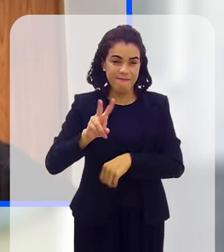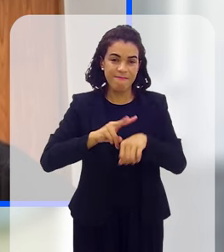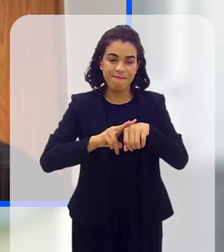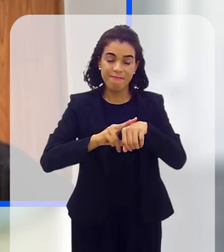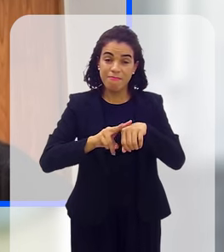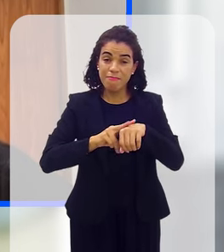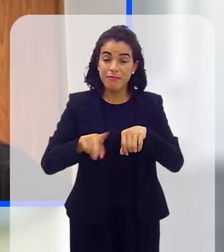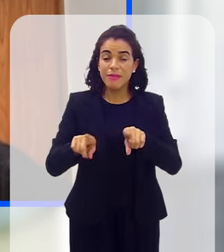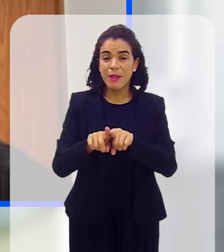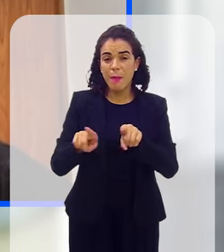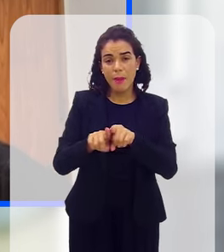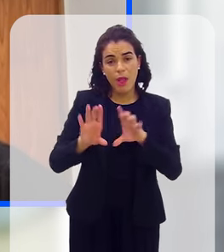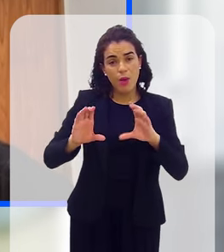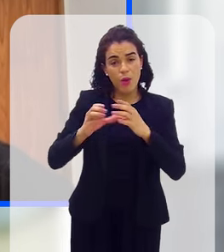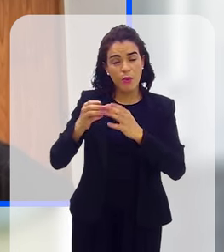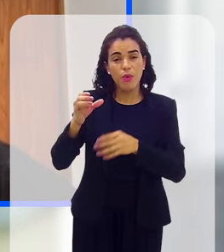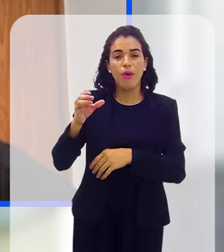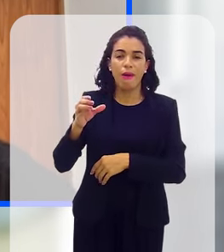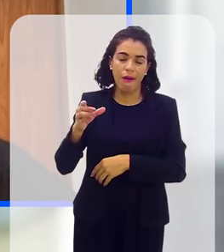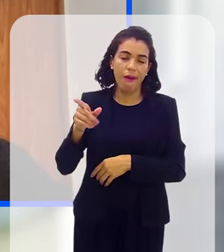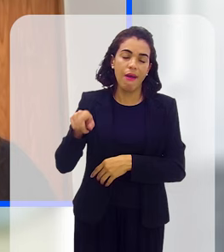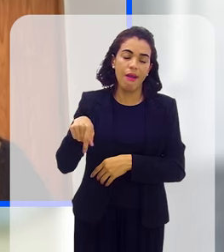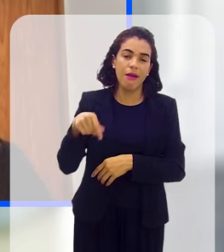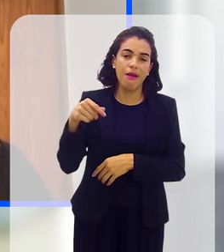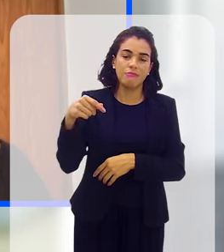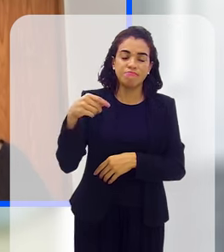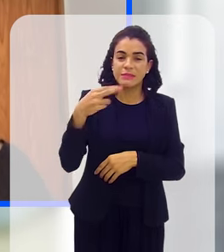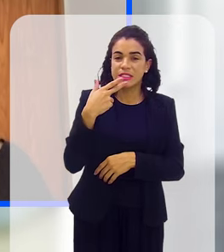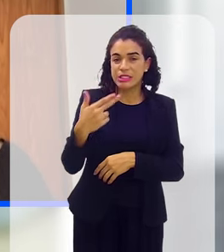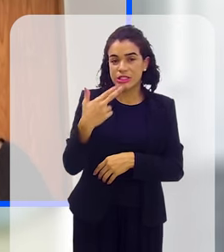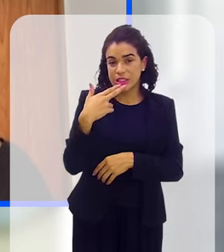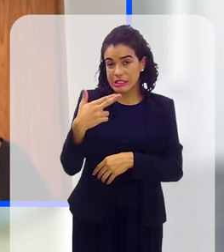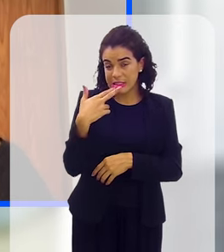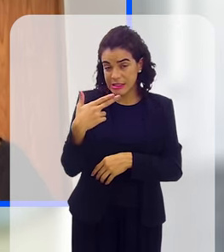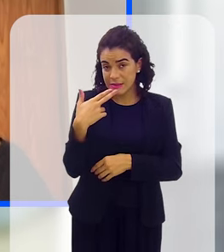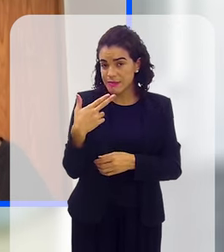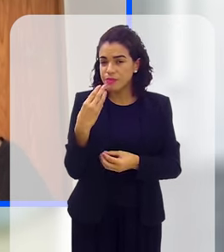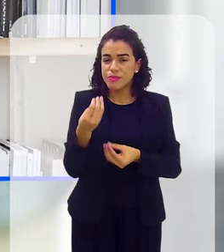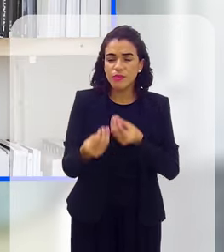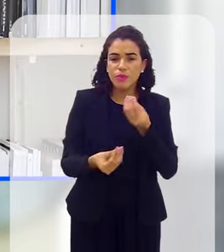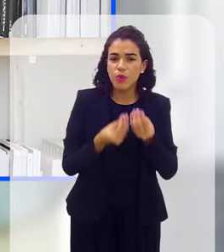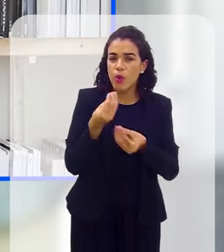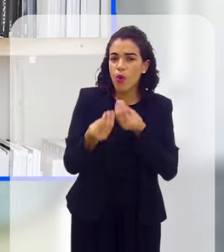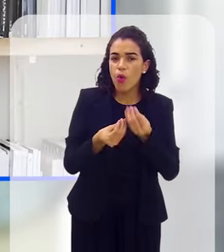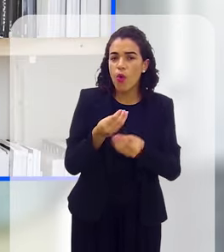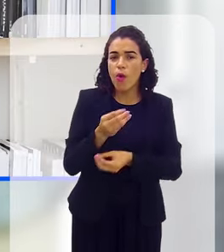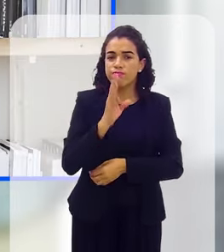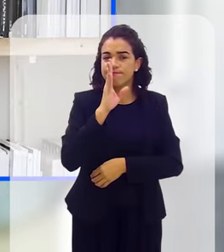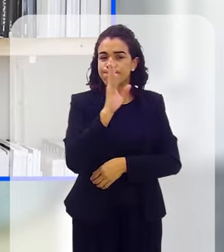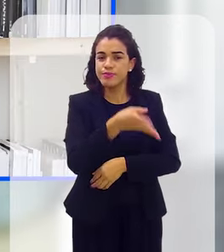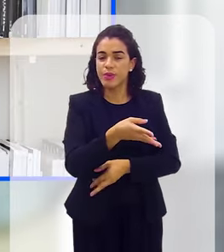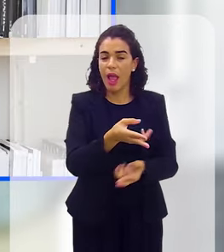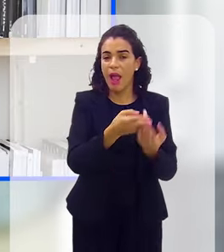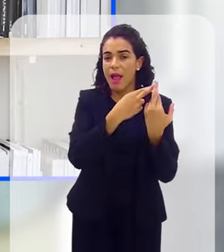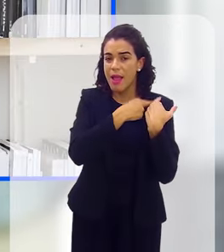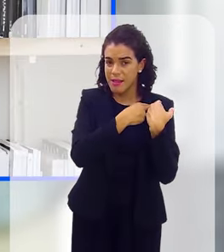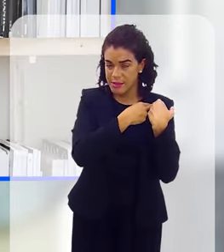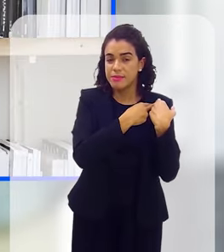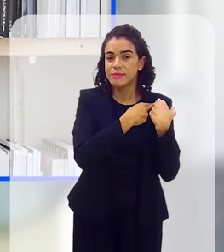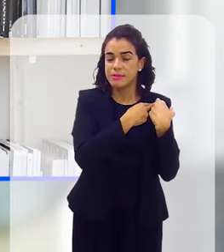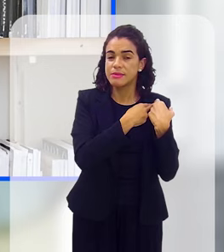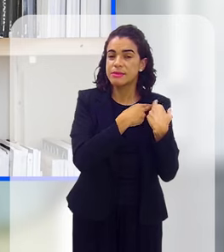estrangeiros, se não me engano, na maioria dos venezuelanos. Fala um pouco como é que se dá a responsabilização por essas